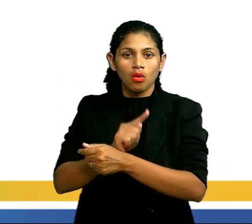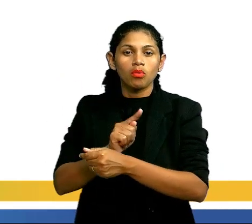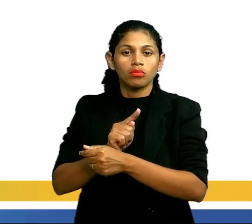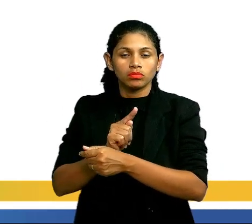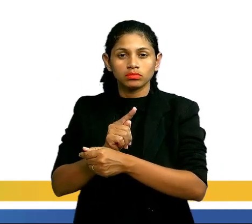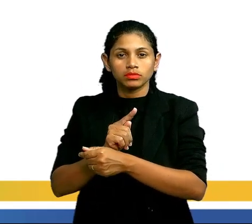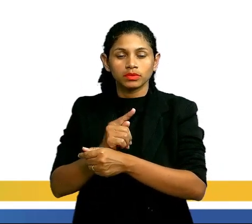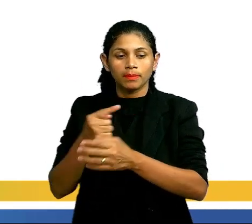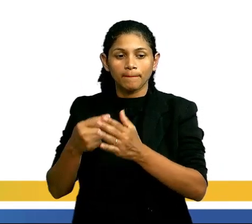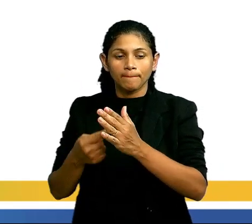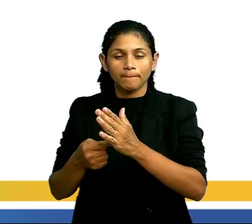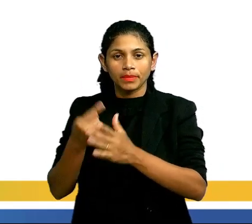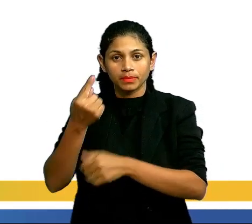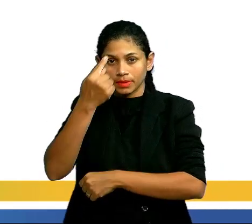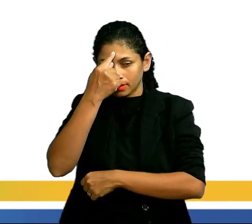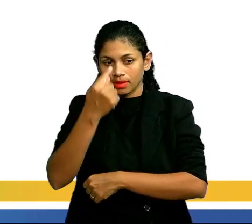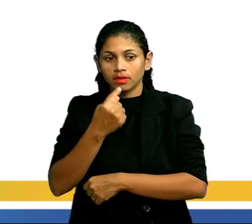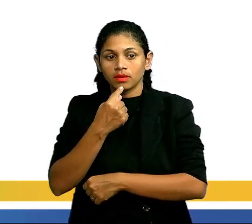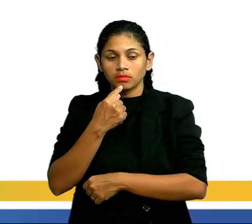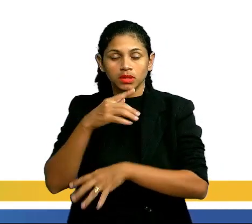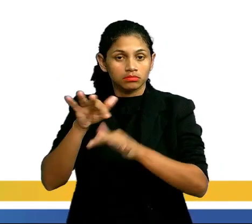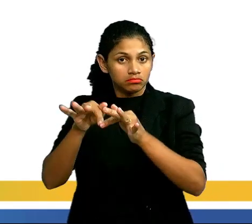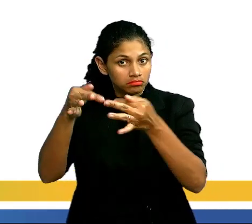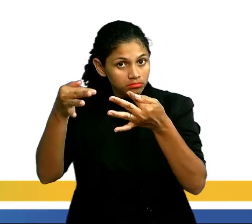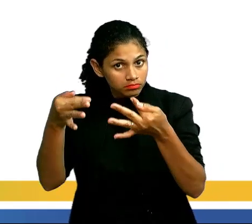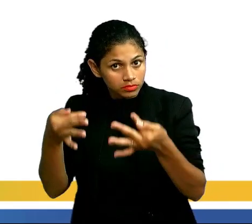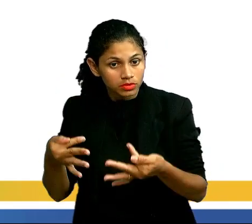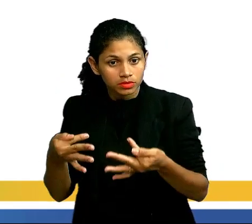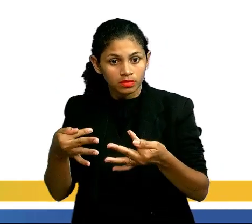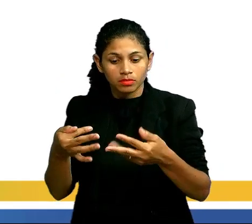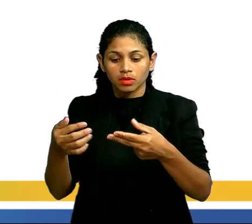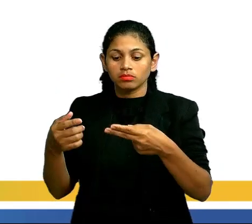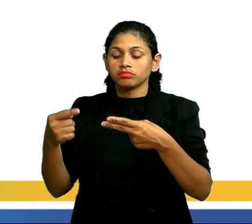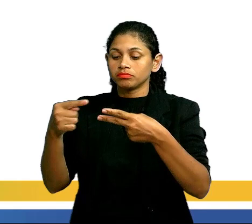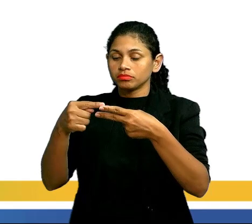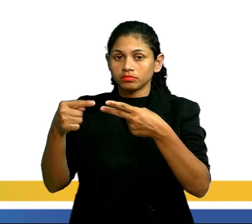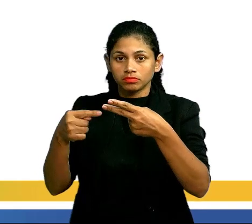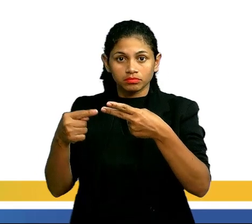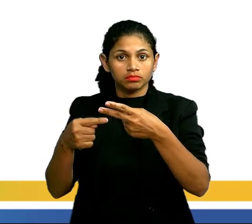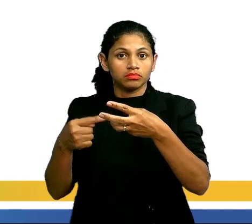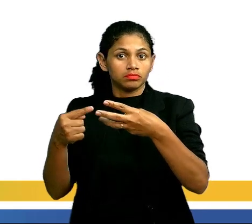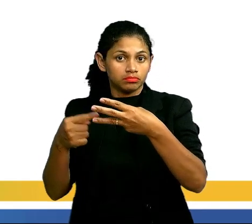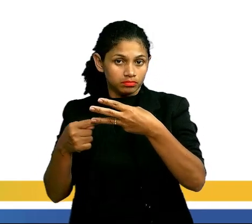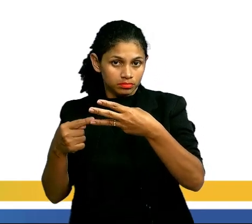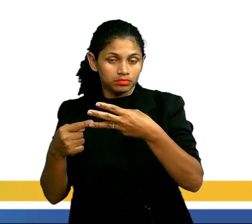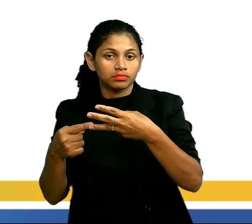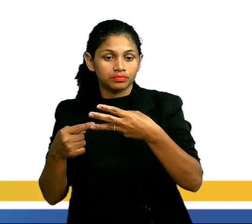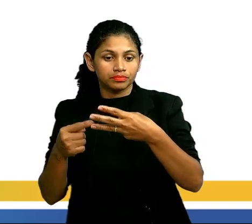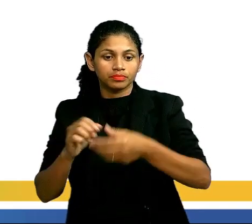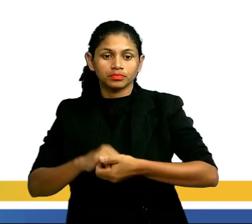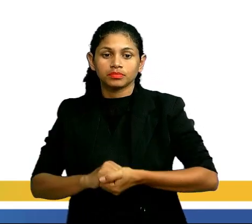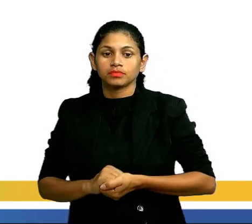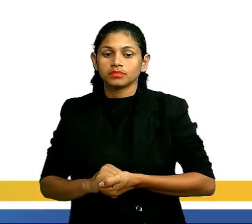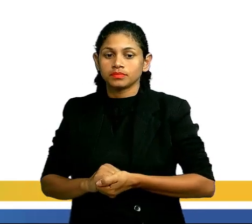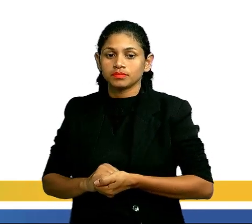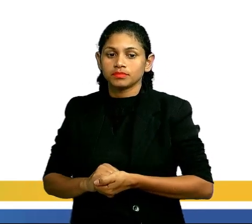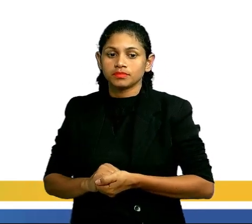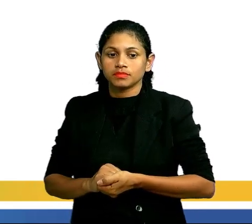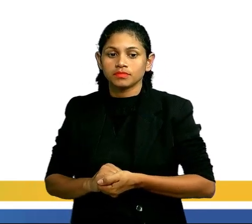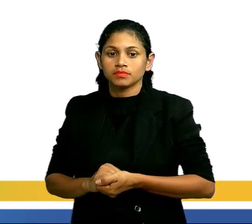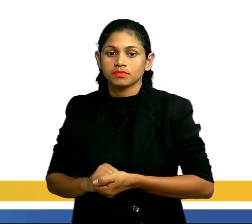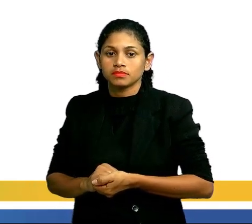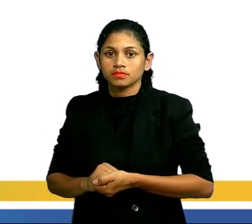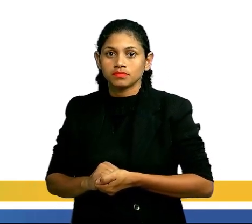simples entre átomos de carbono. Quando ela é insaturada, quando ela apresenta dupla ou tripla entre átomos de carbono.